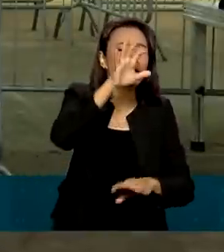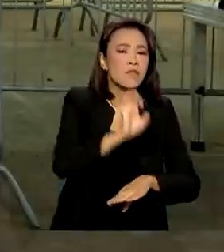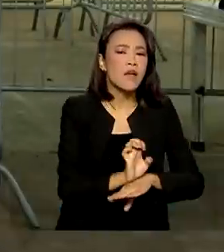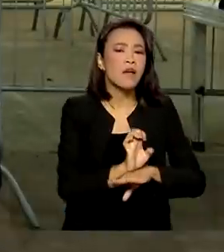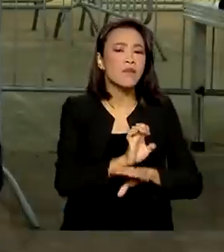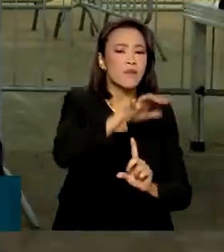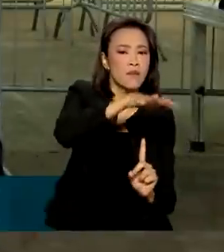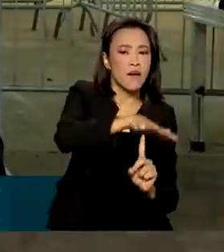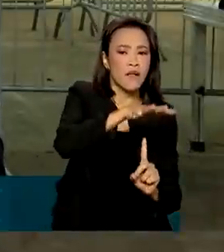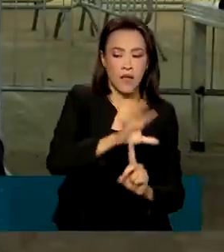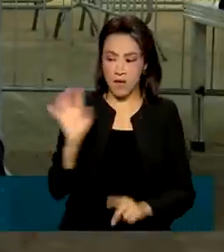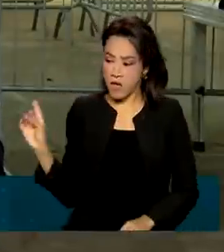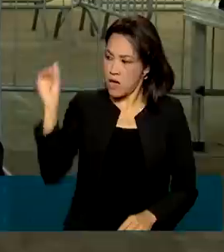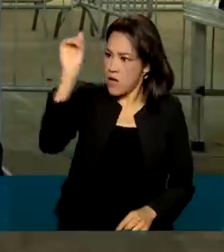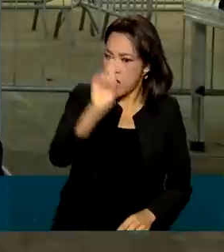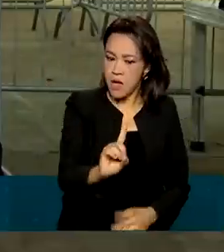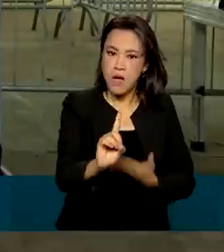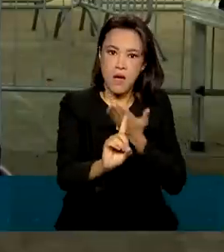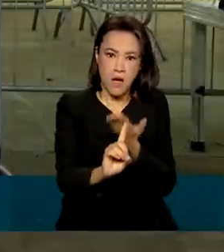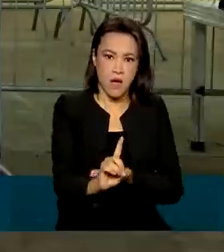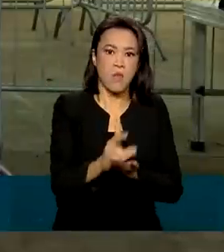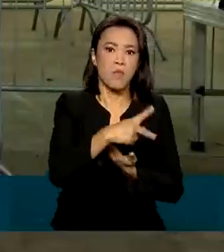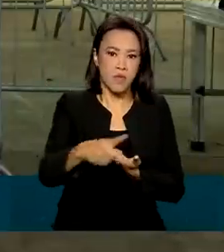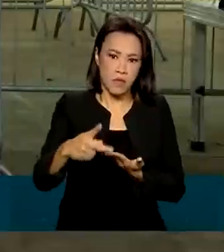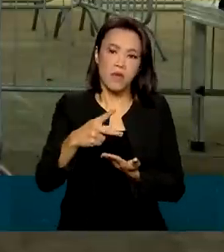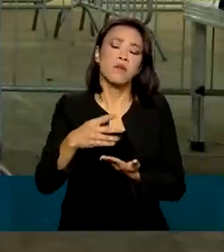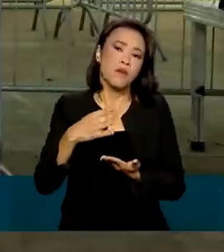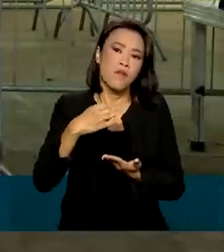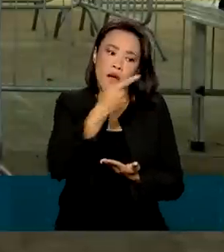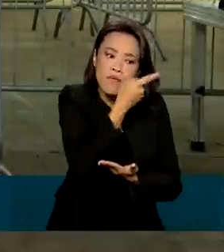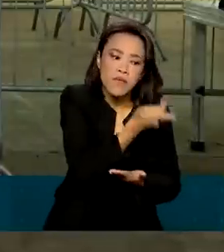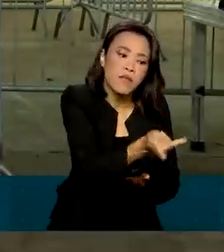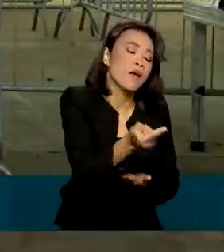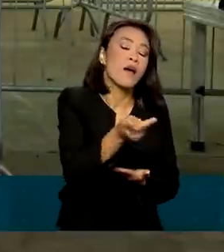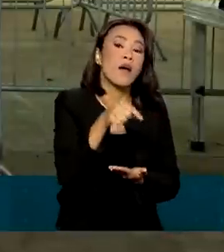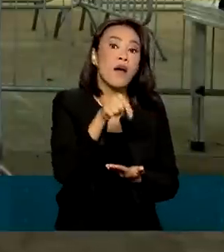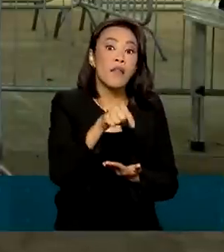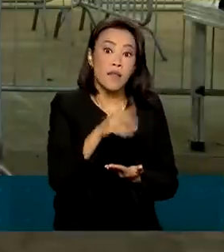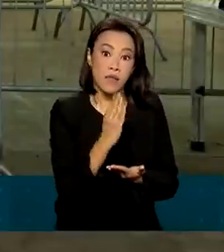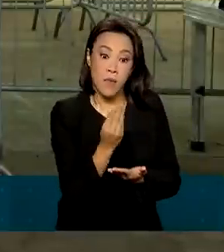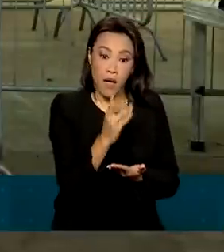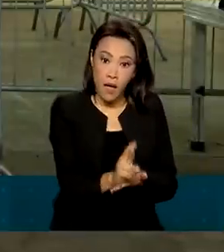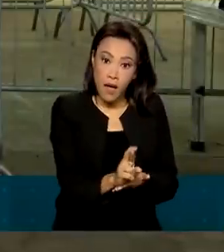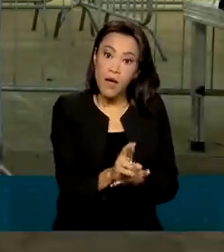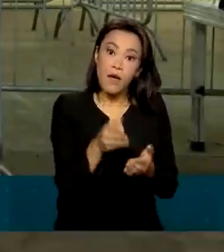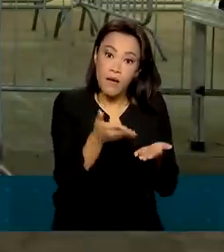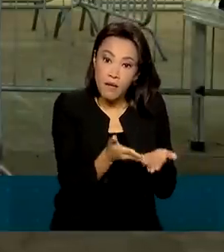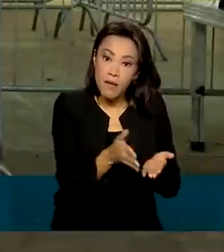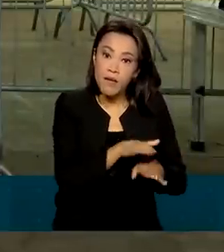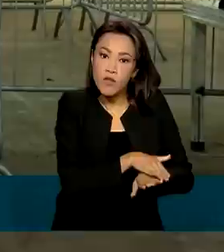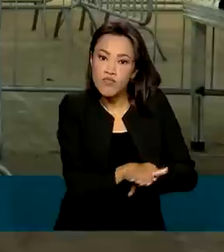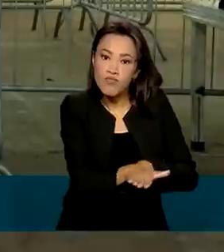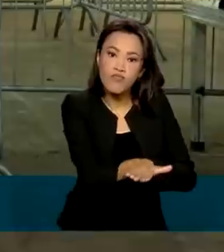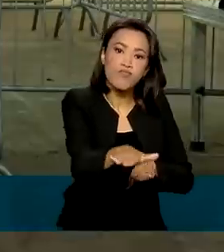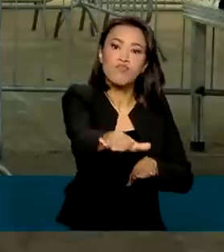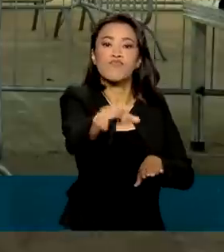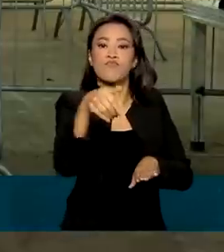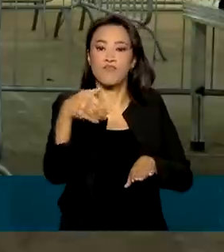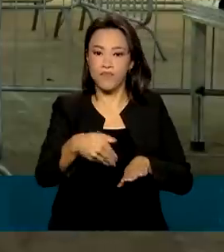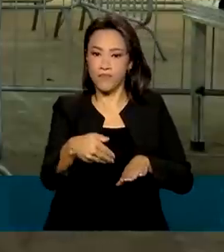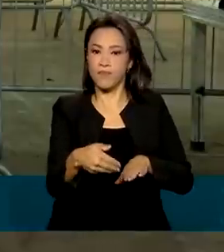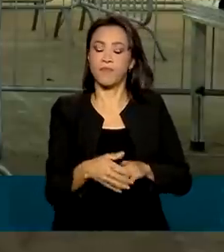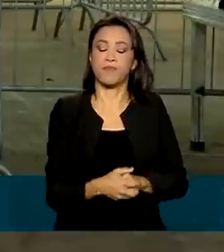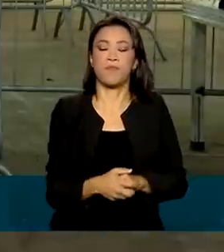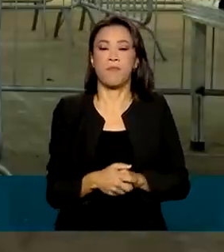vai visitar as obras da BR-487, também conhecida como Estrada das Boiadeiras.